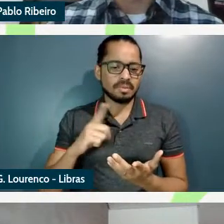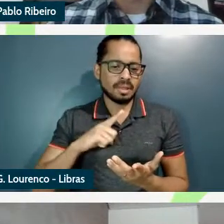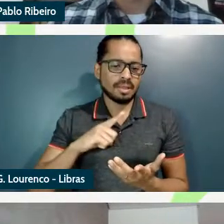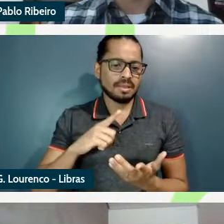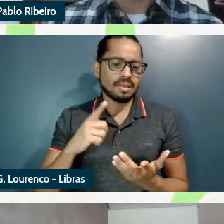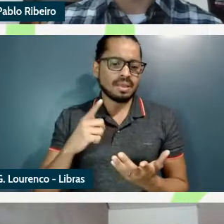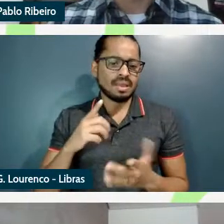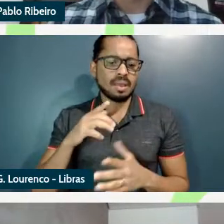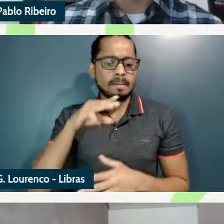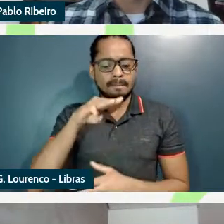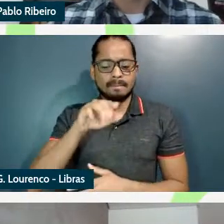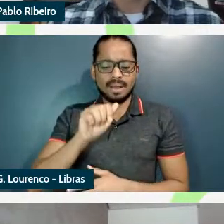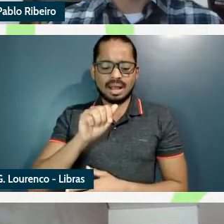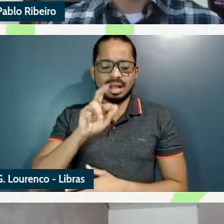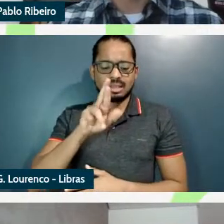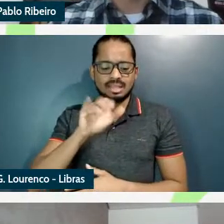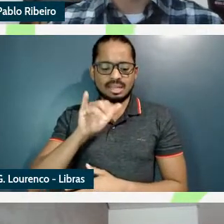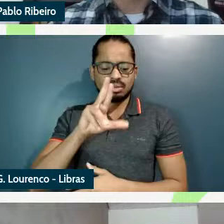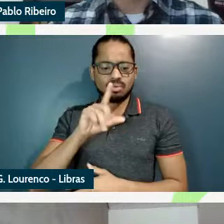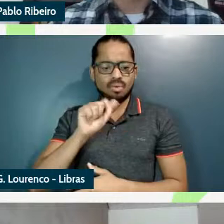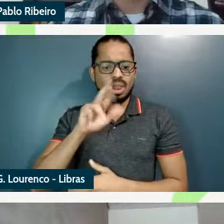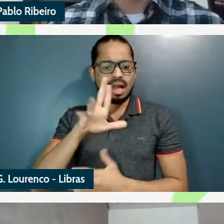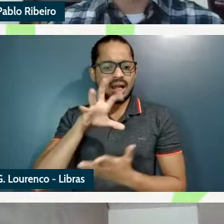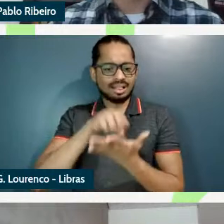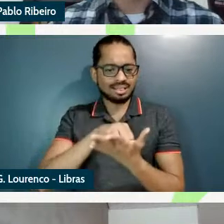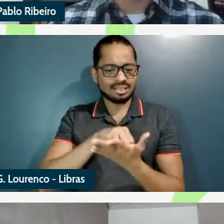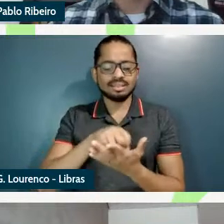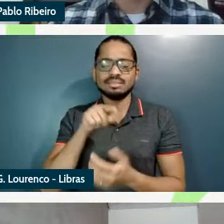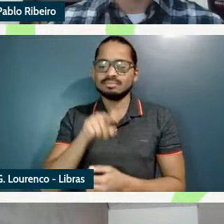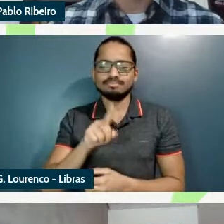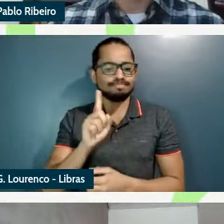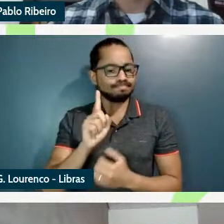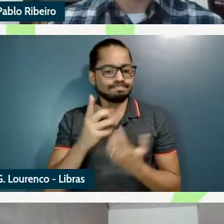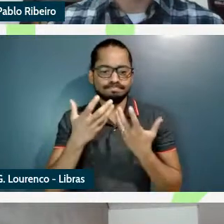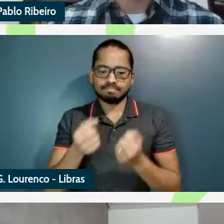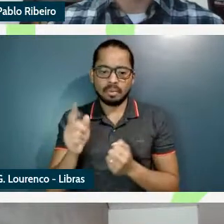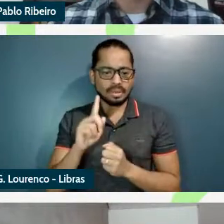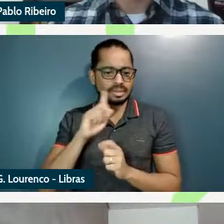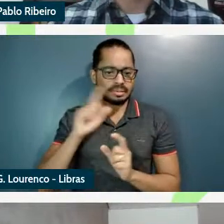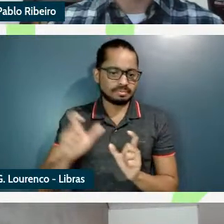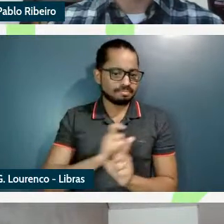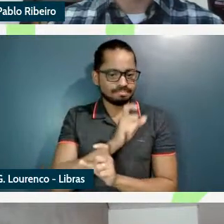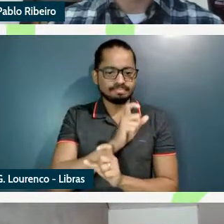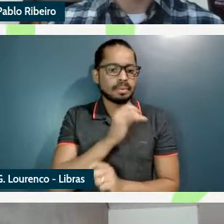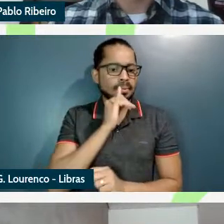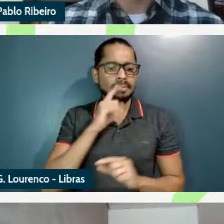matricular que também gera lá a matrícula então a gente tem sentenças do tipo